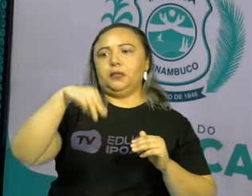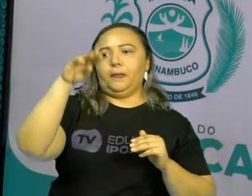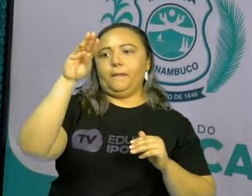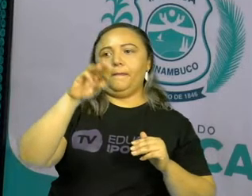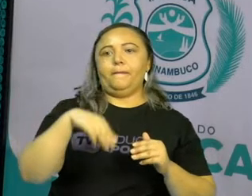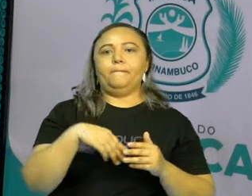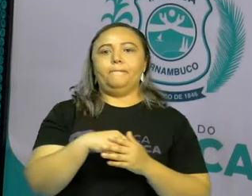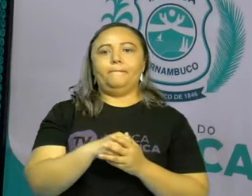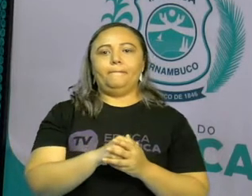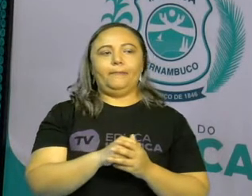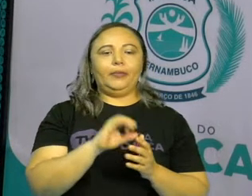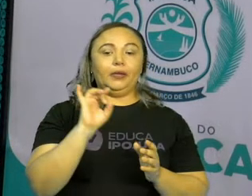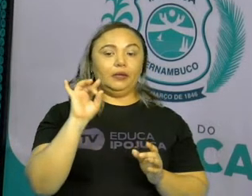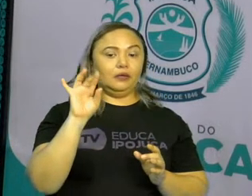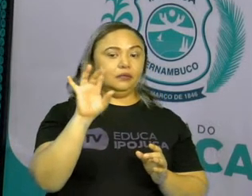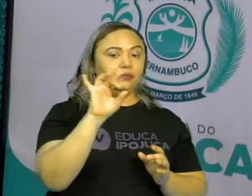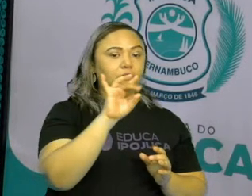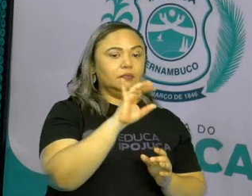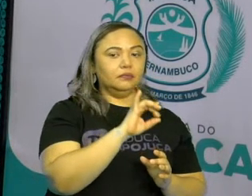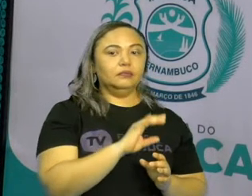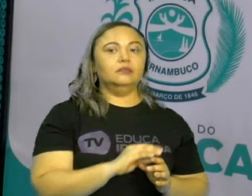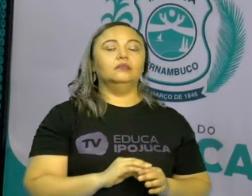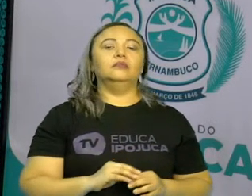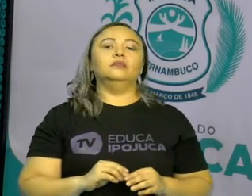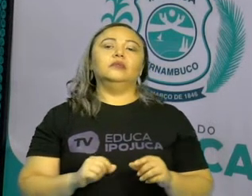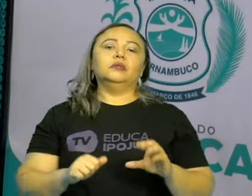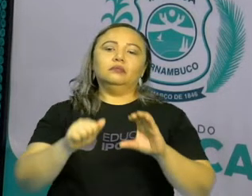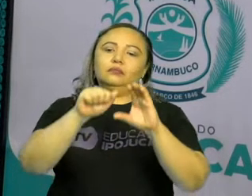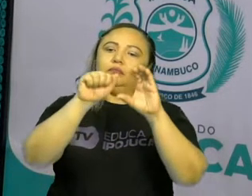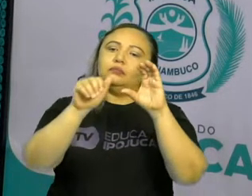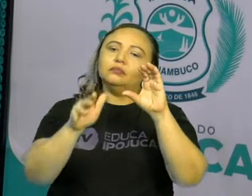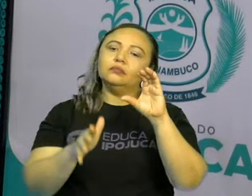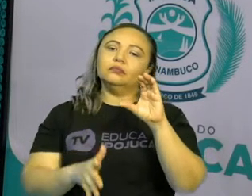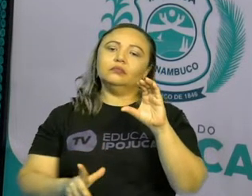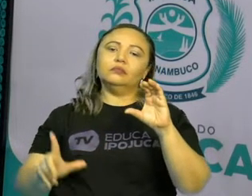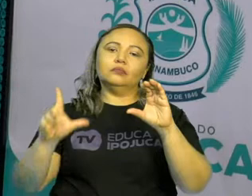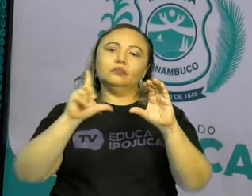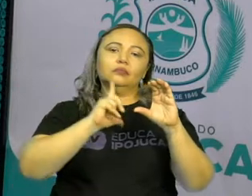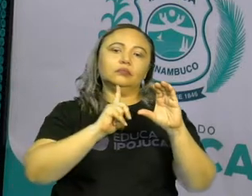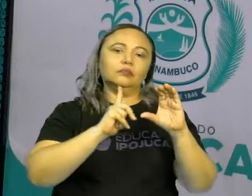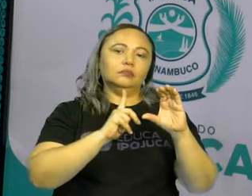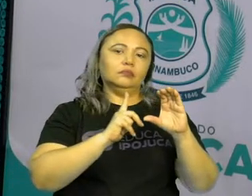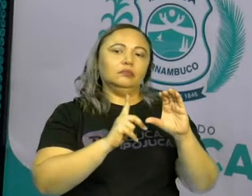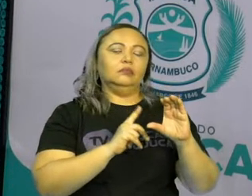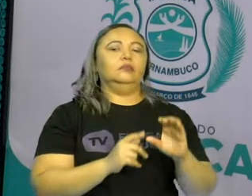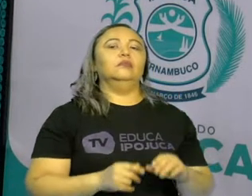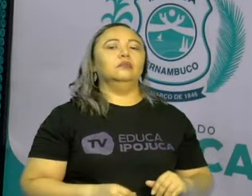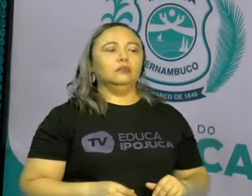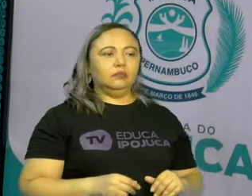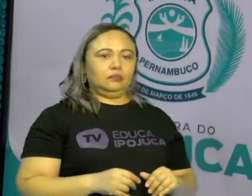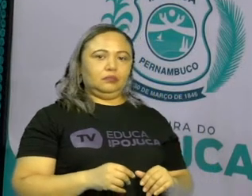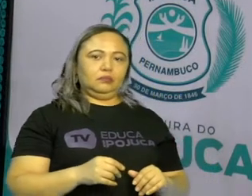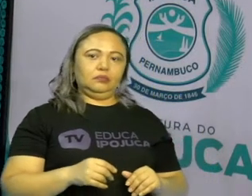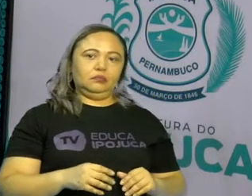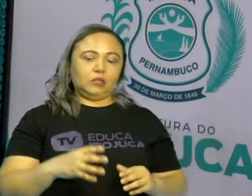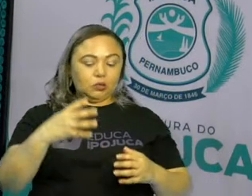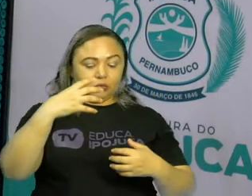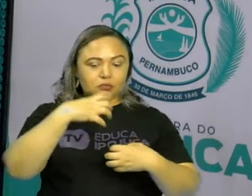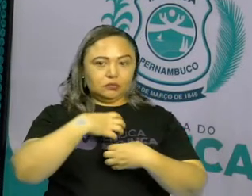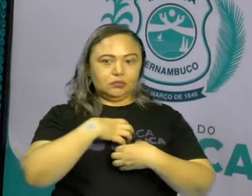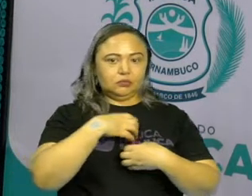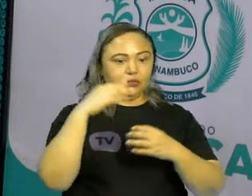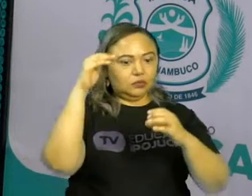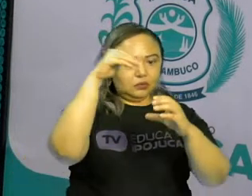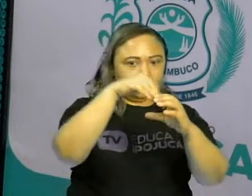pintura vai ter a sua característica, a sua ideia, os seus sentimentos